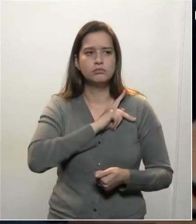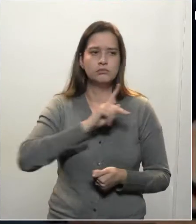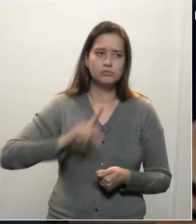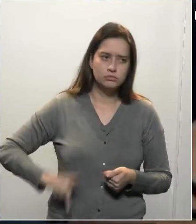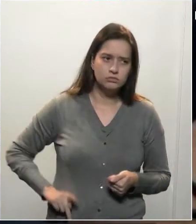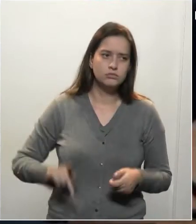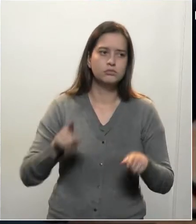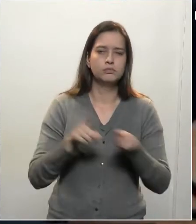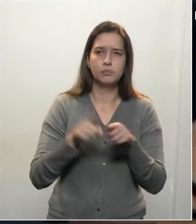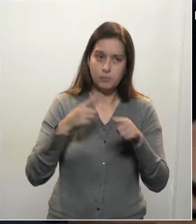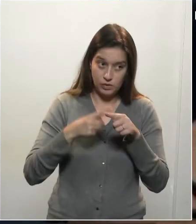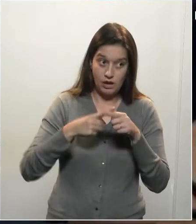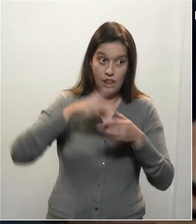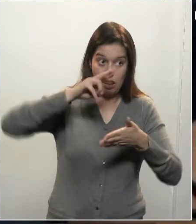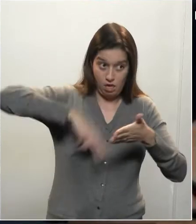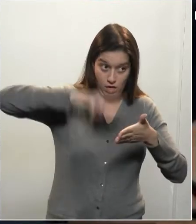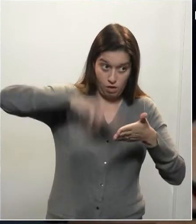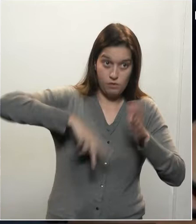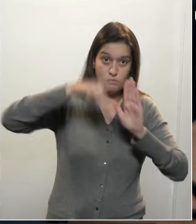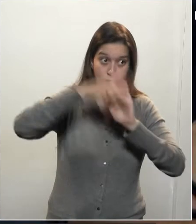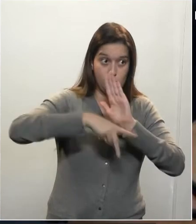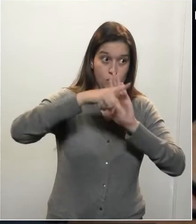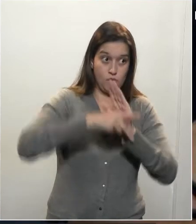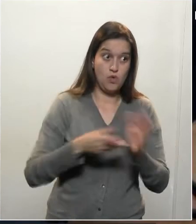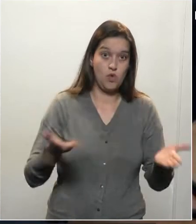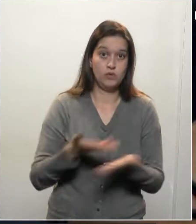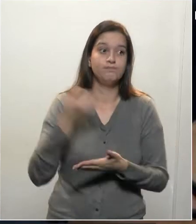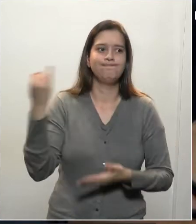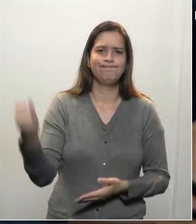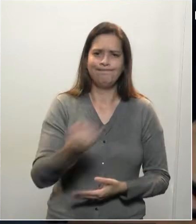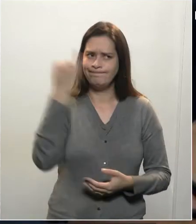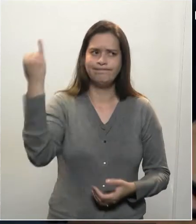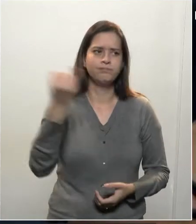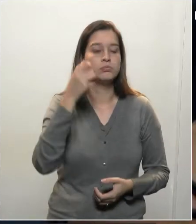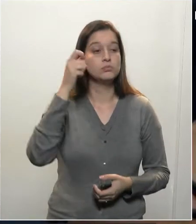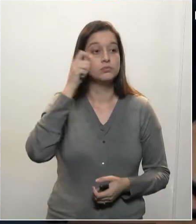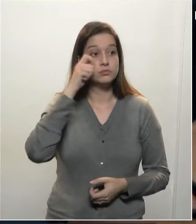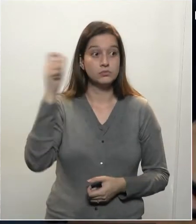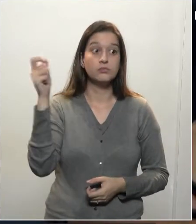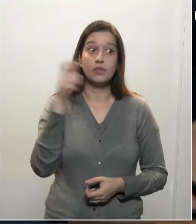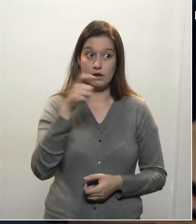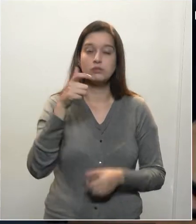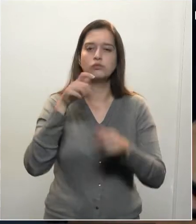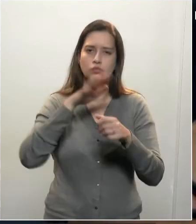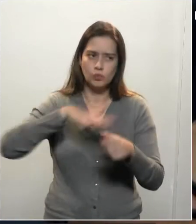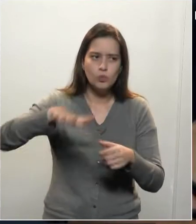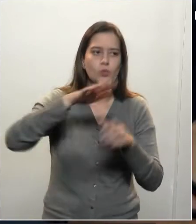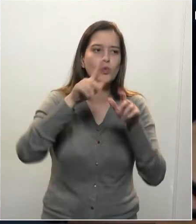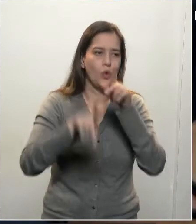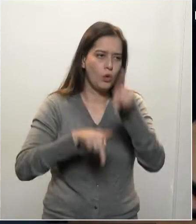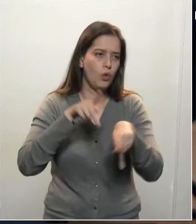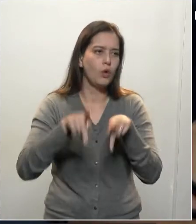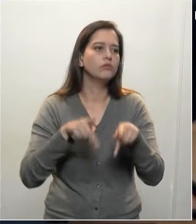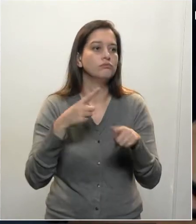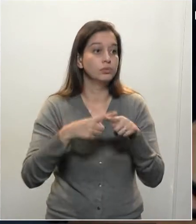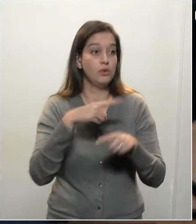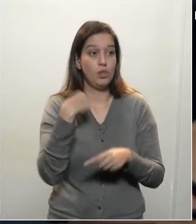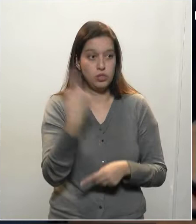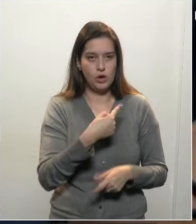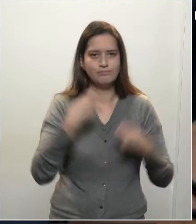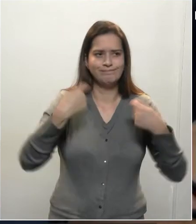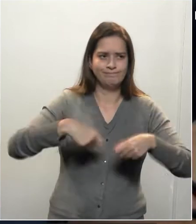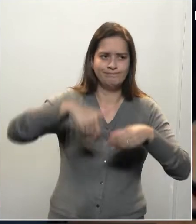projeto muito importante e já digo aos novos deputados que é de interesse público que nós possamos fazer a votação o mais rápido possível.